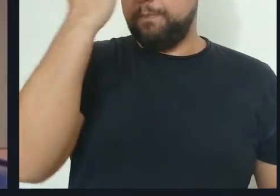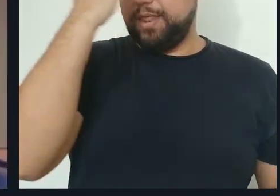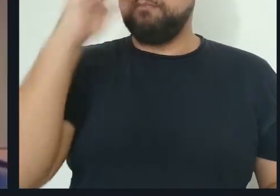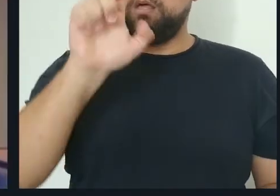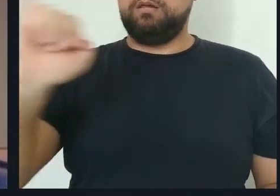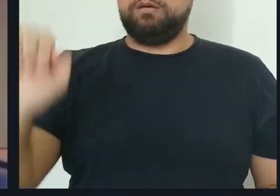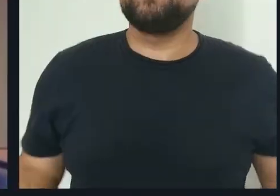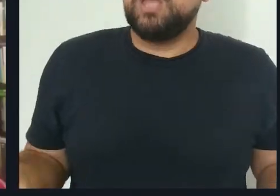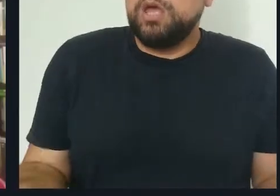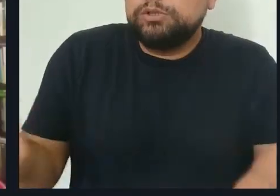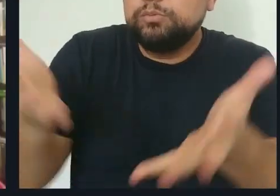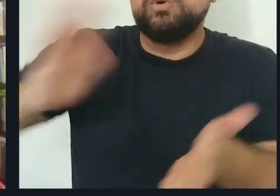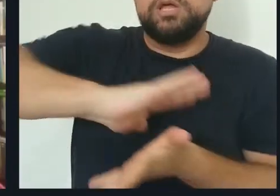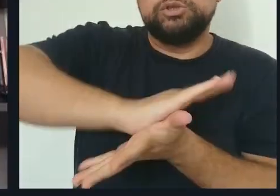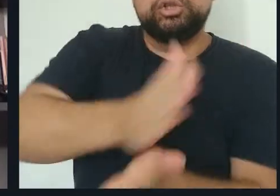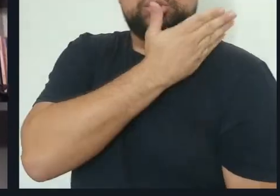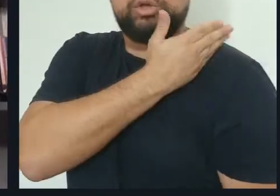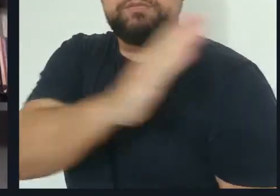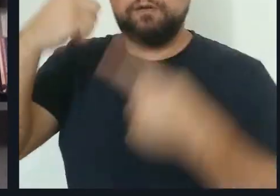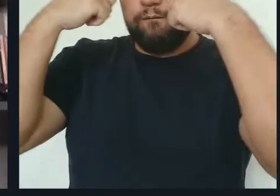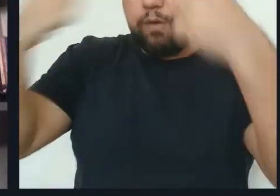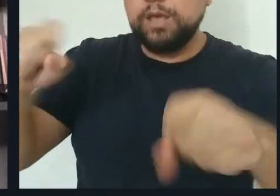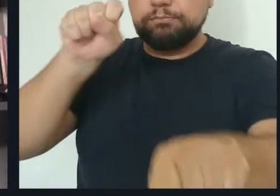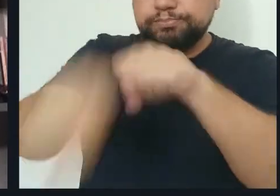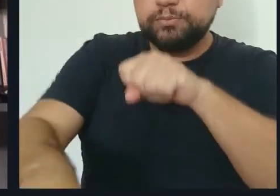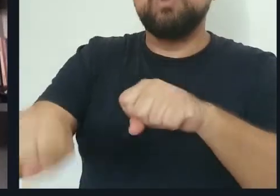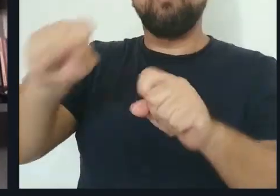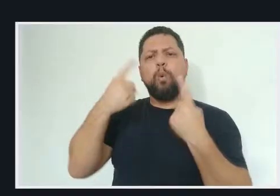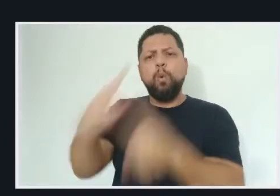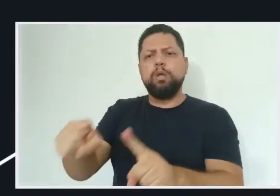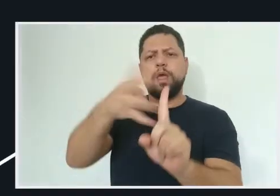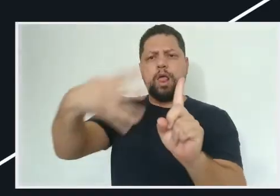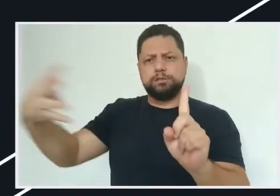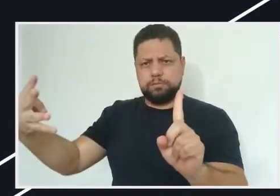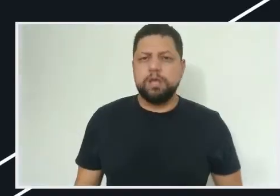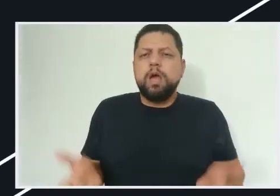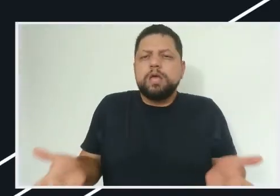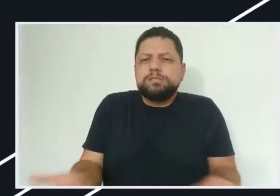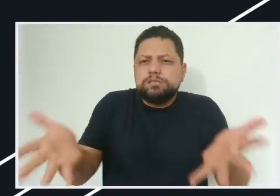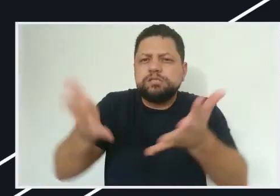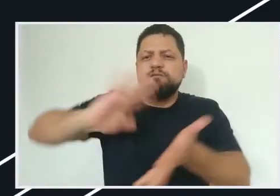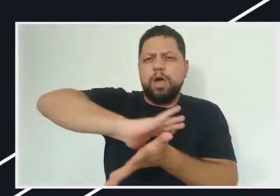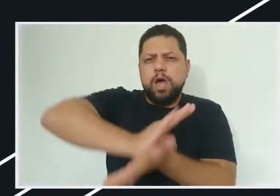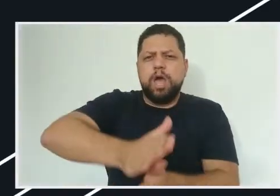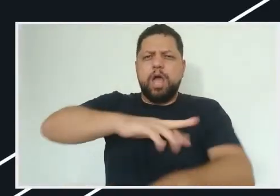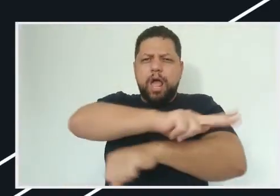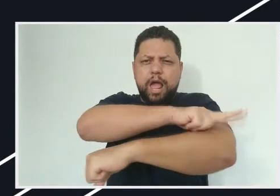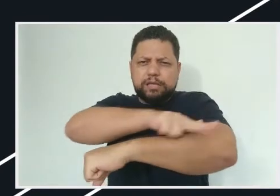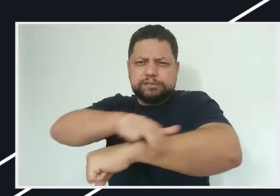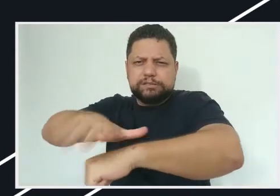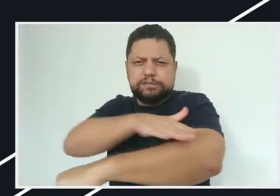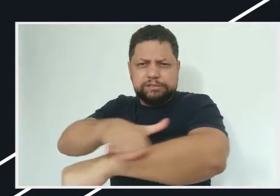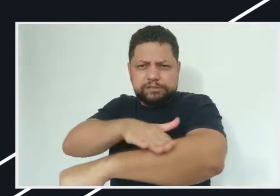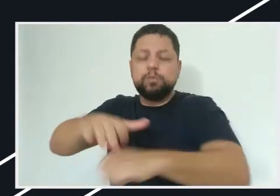afeta todos e todas. Porque é contrário ao projeto democrático de país. Por isso, reconhecendo a imensa importância do Supremo